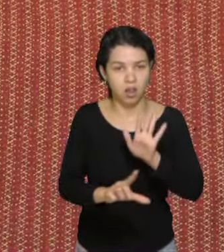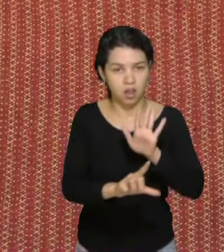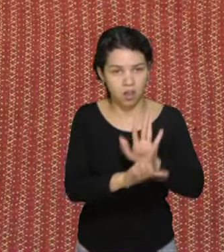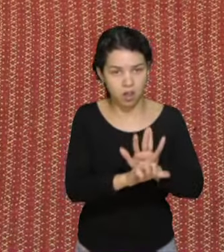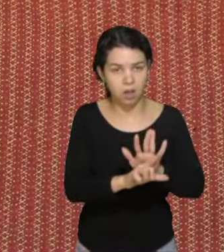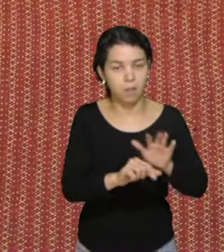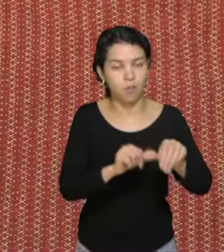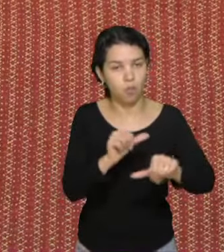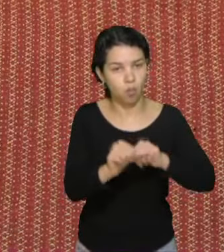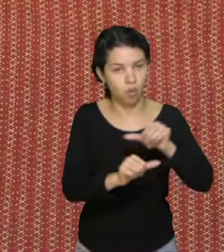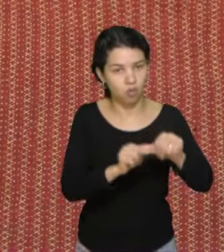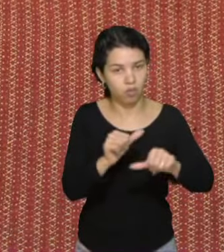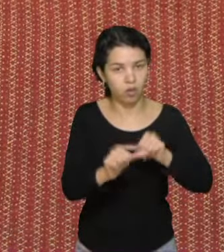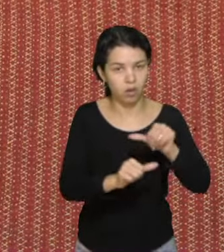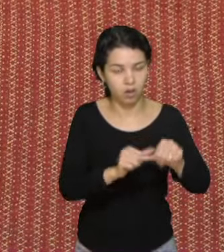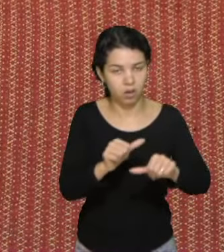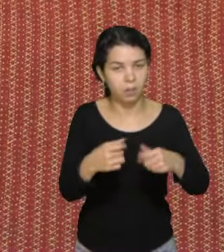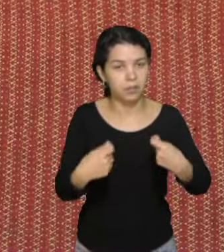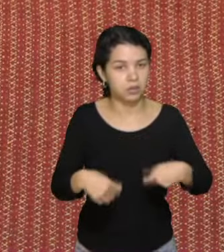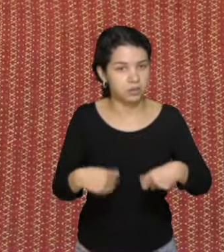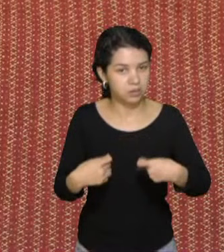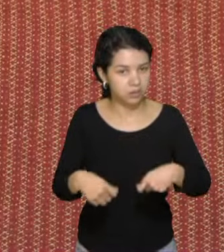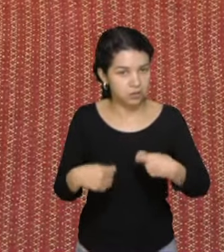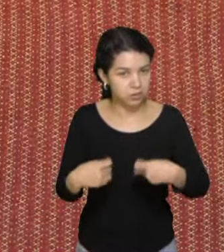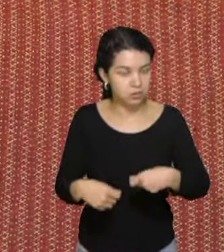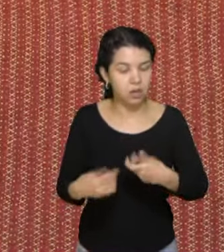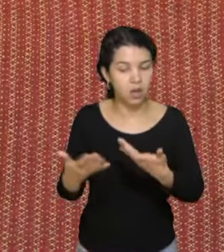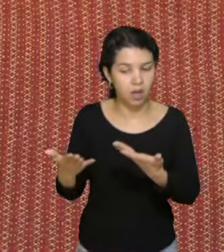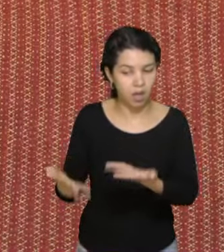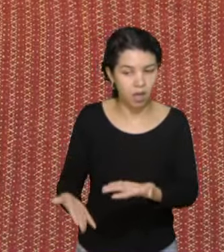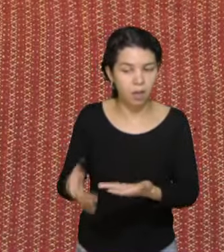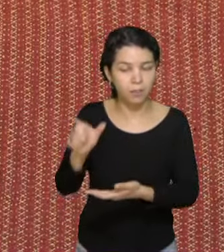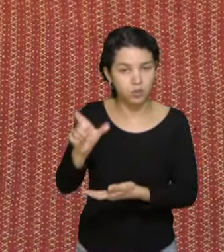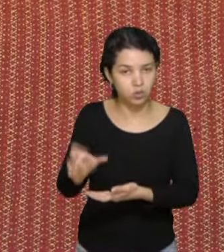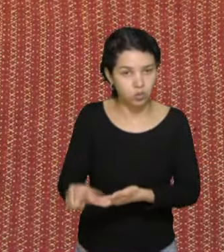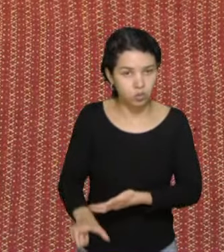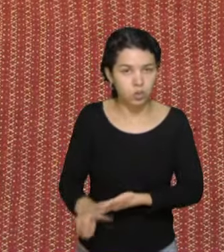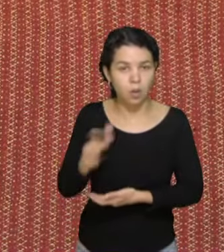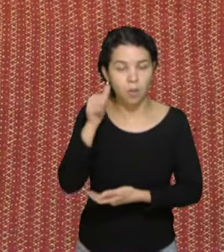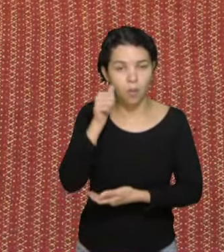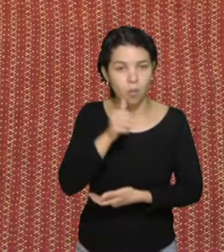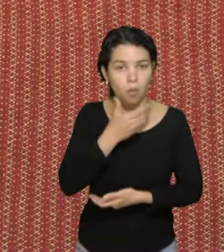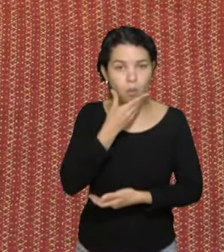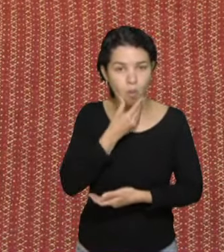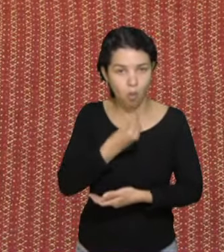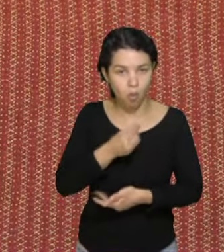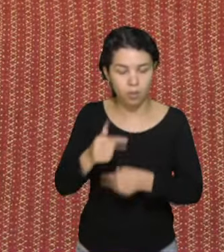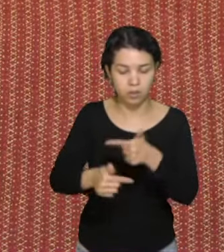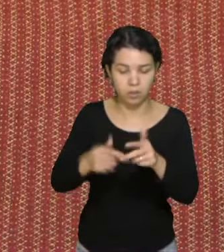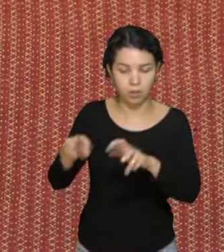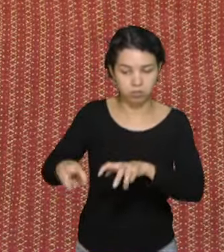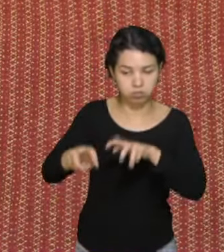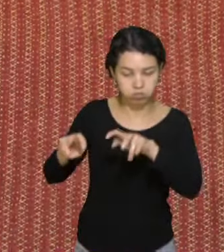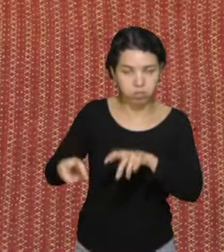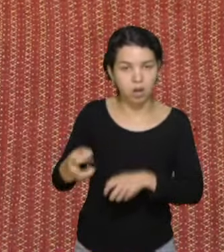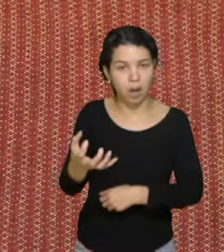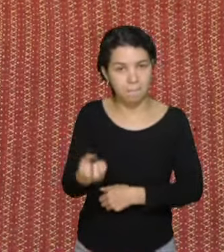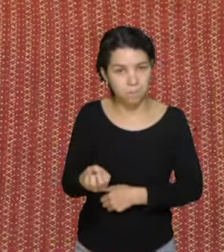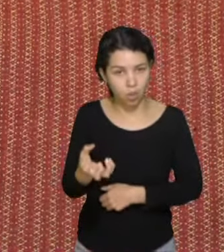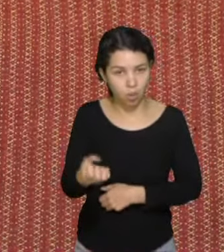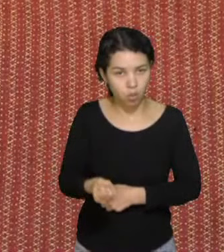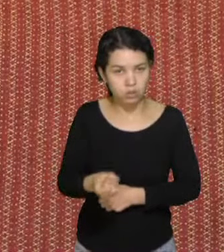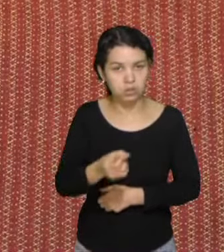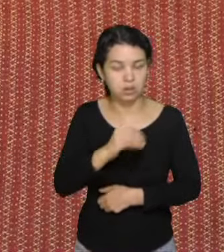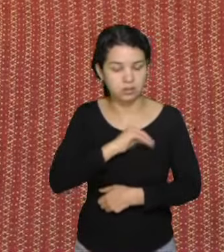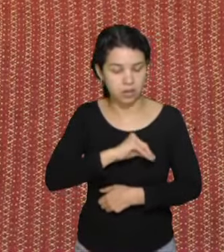modificando a nossa legislação, fazendo com que o nosso homem e a nossa mulher do campo se aposente, no mínimo, no mínimo, com